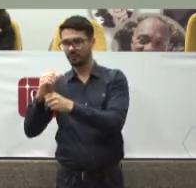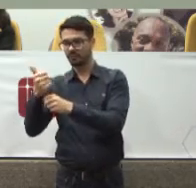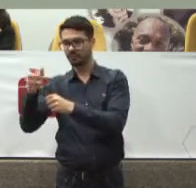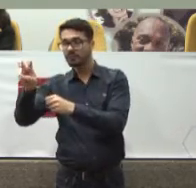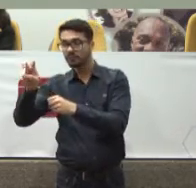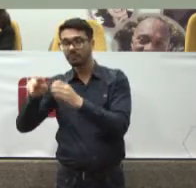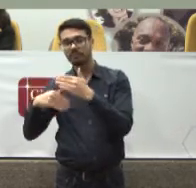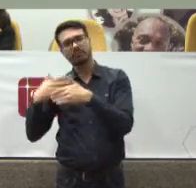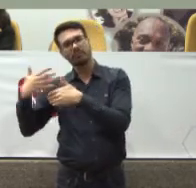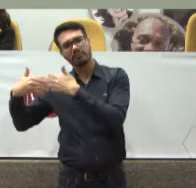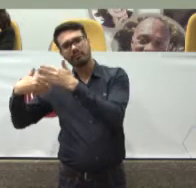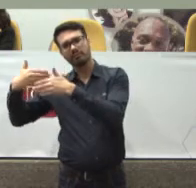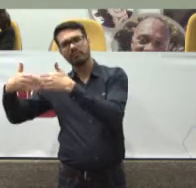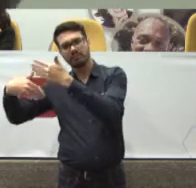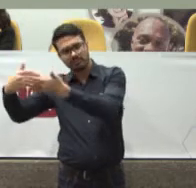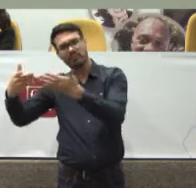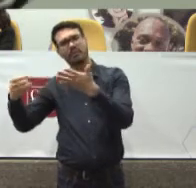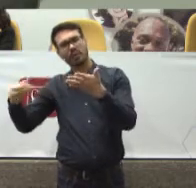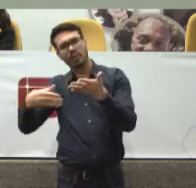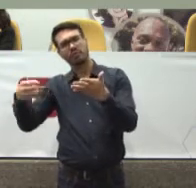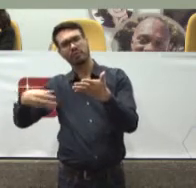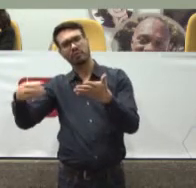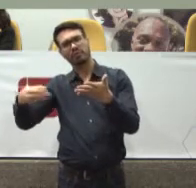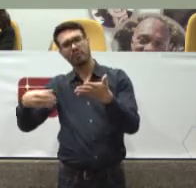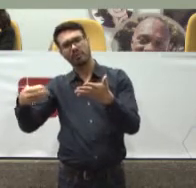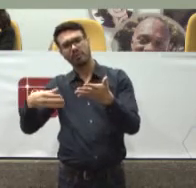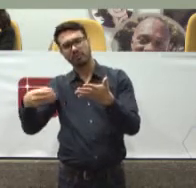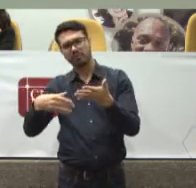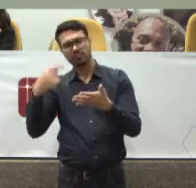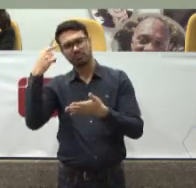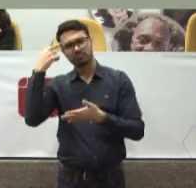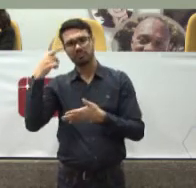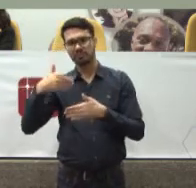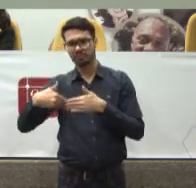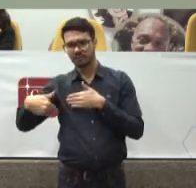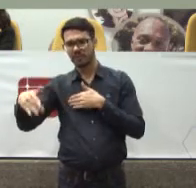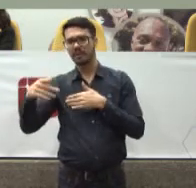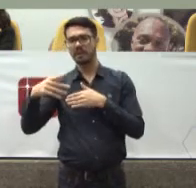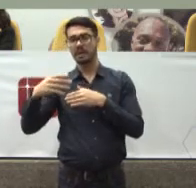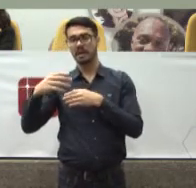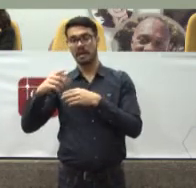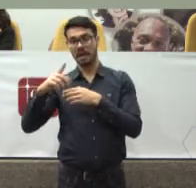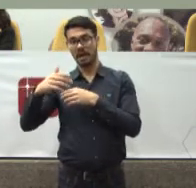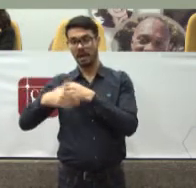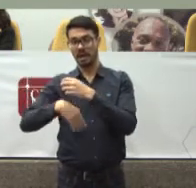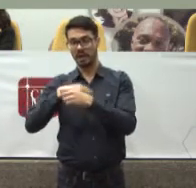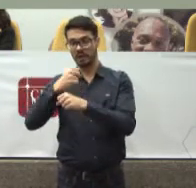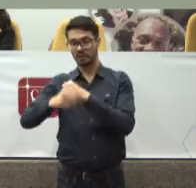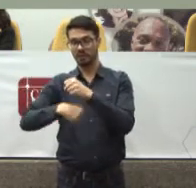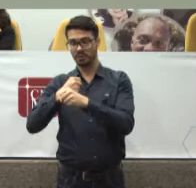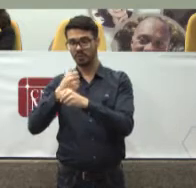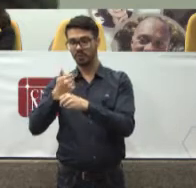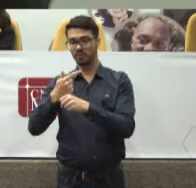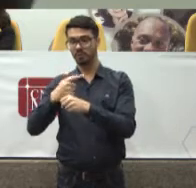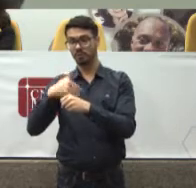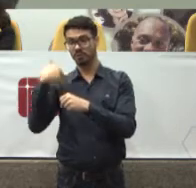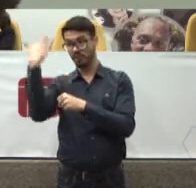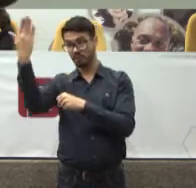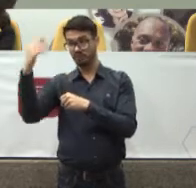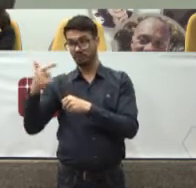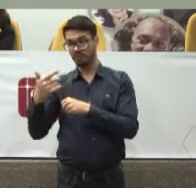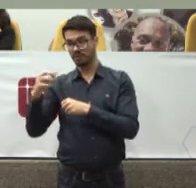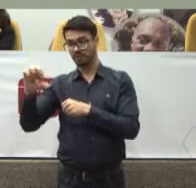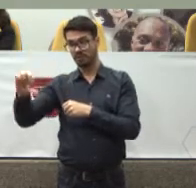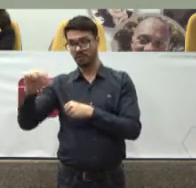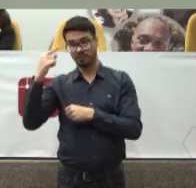De enunciados Se avizinha Para 2019 No mês de março Agora,